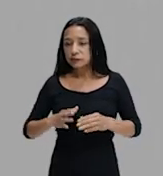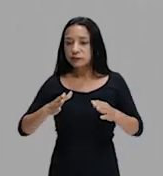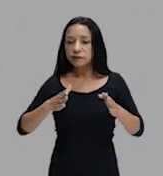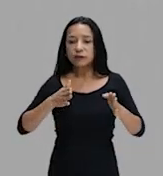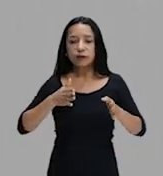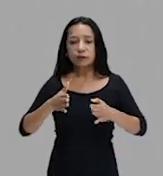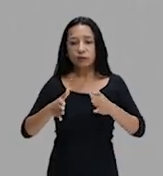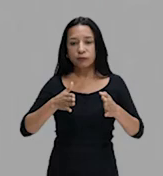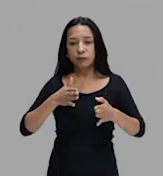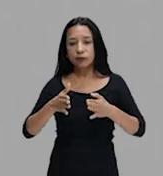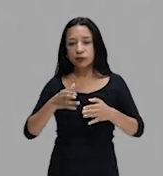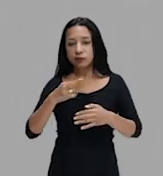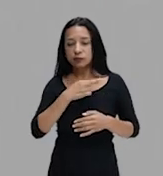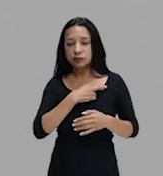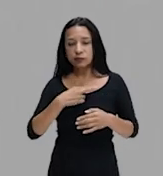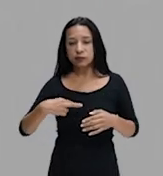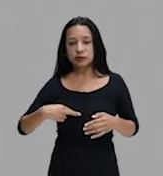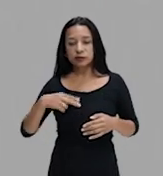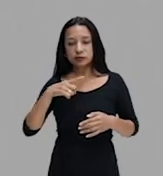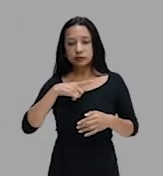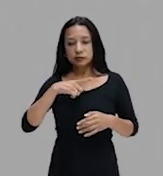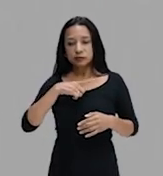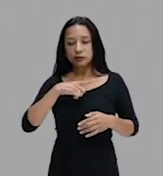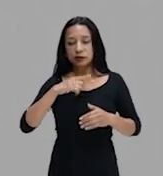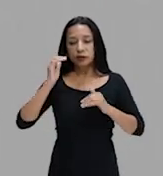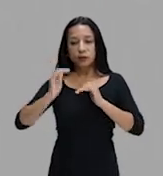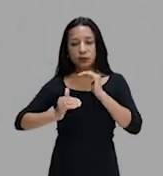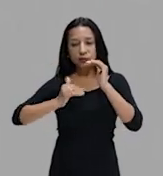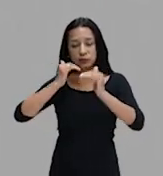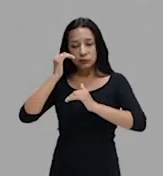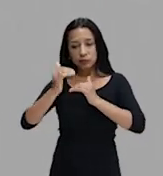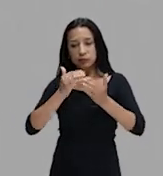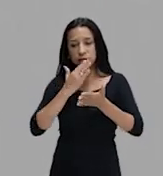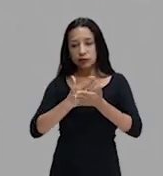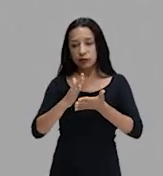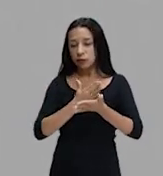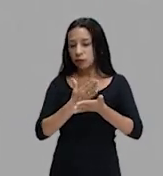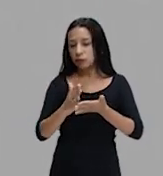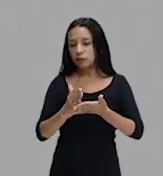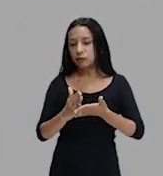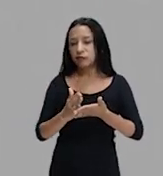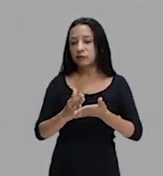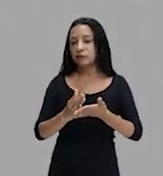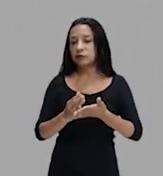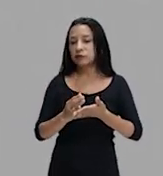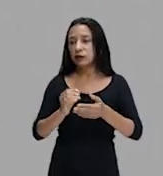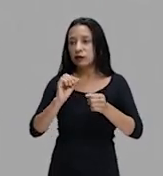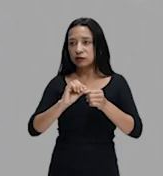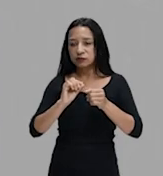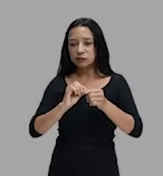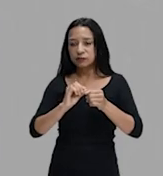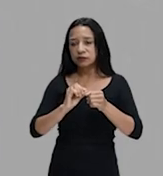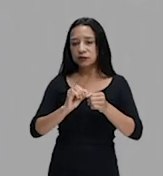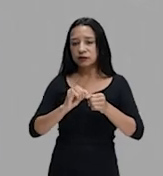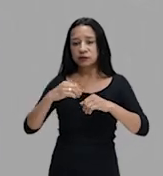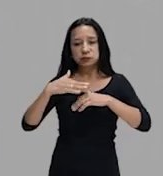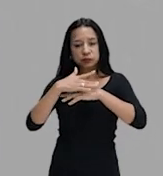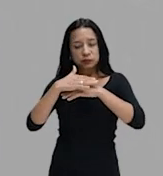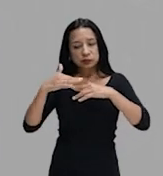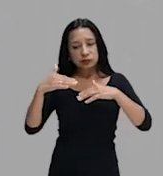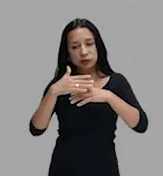Primeira República, nós teremos o crescimento de algumas atividades urbanas, principalmente na década de 1920,